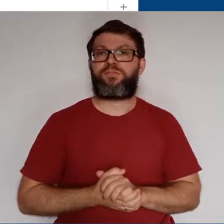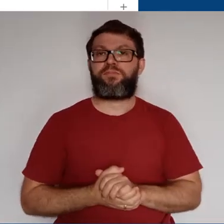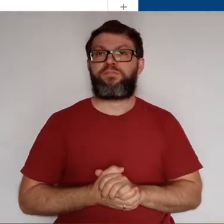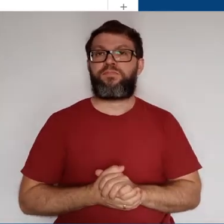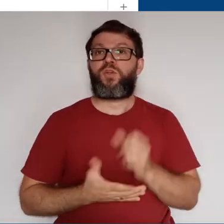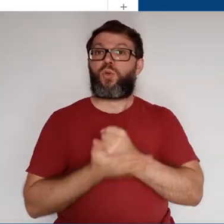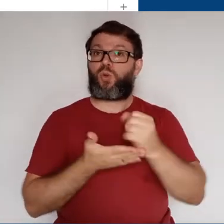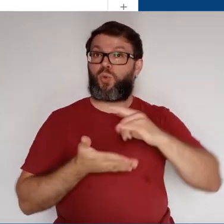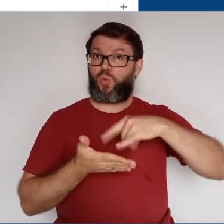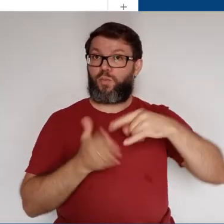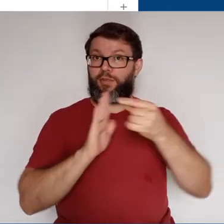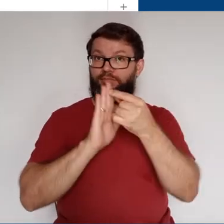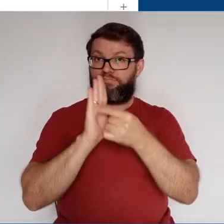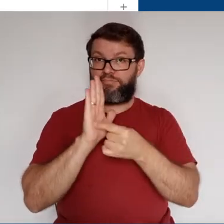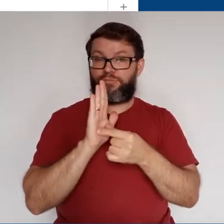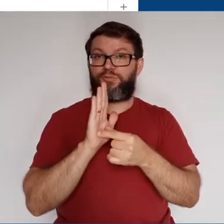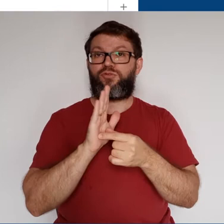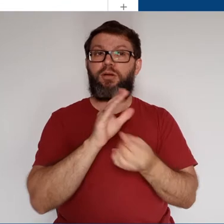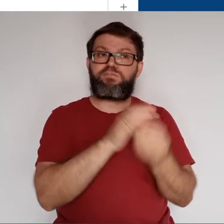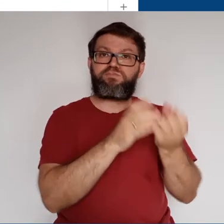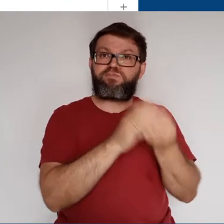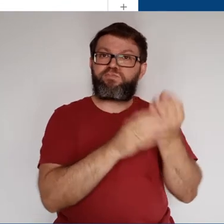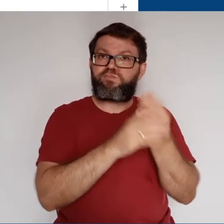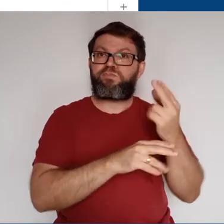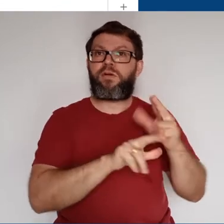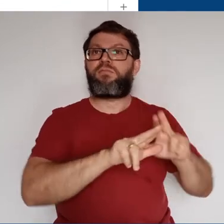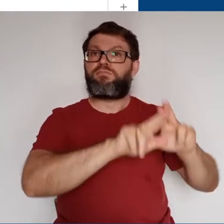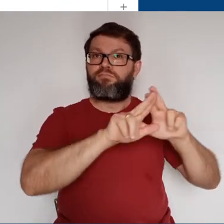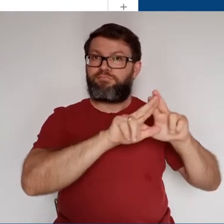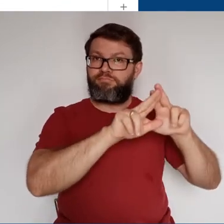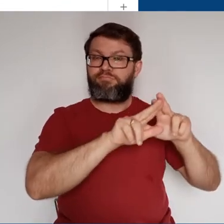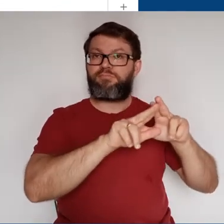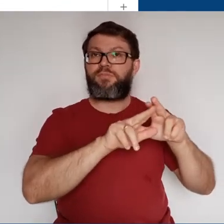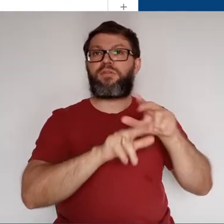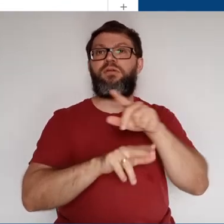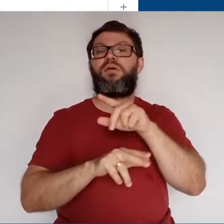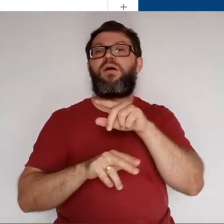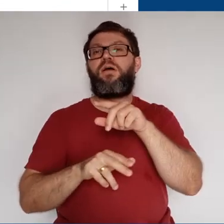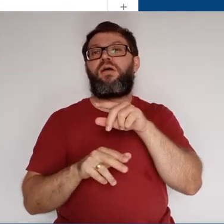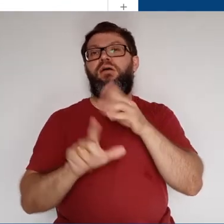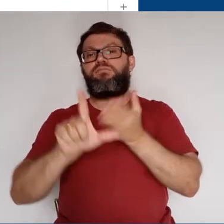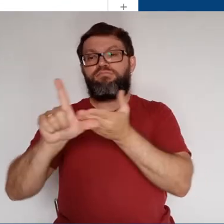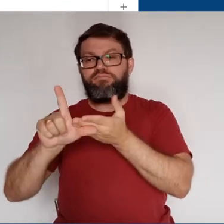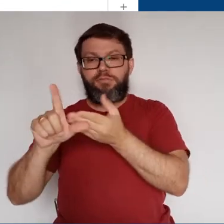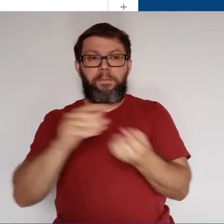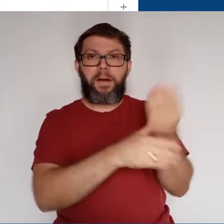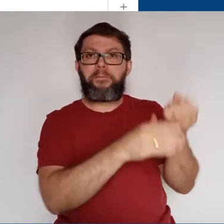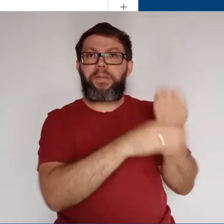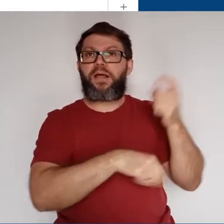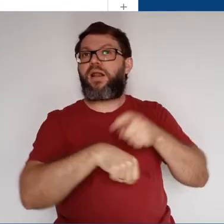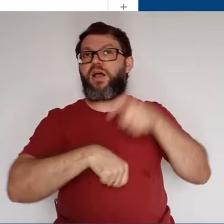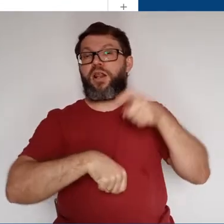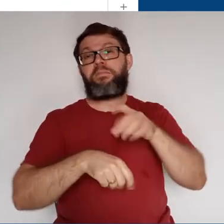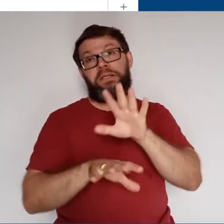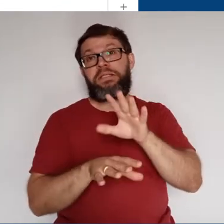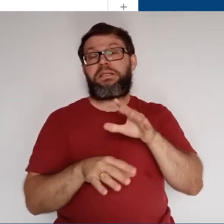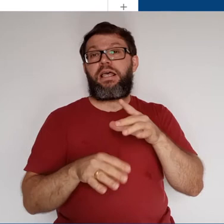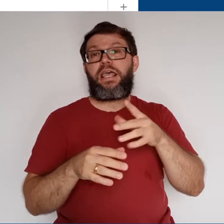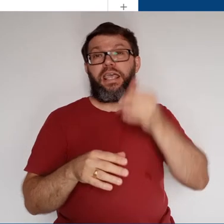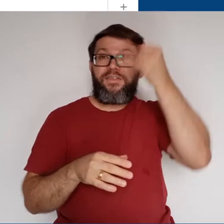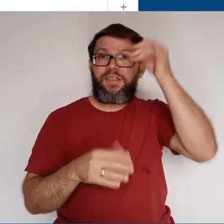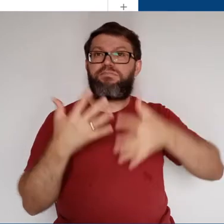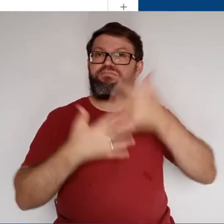Os documentos gerados durante o uso do Google Classroom possuem um tipo de compartilhamento momentâneo, de modo que para evitar alguns